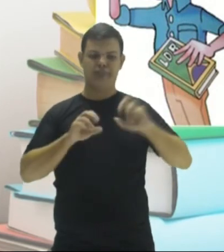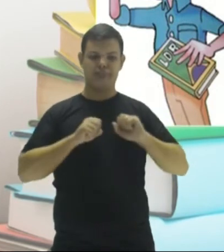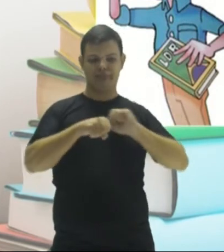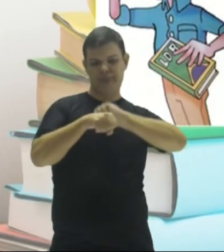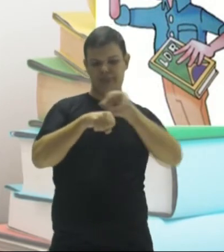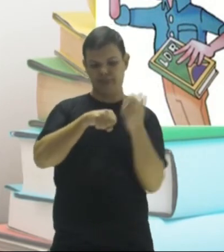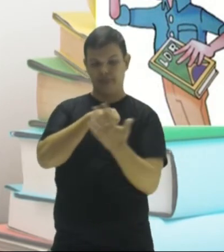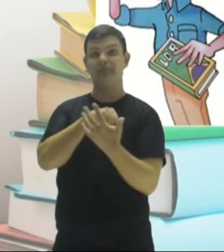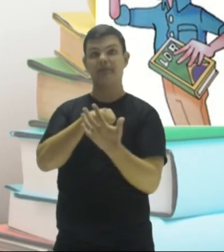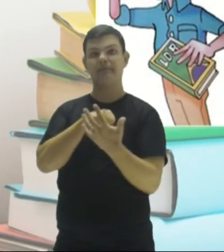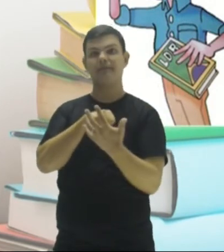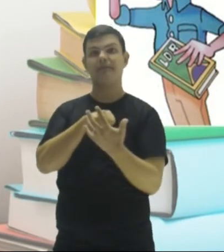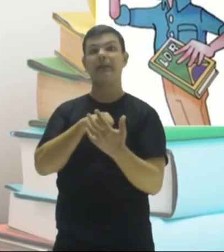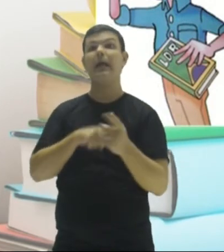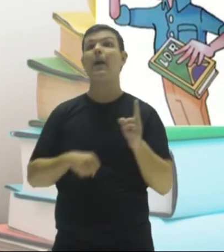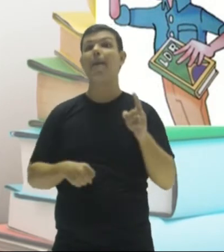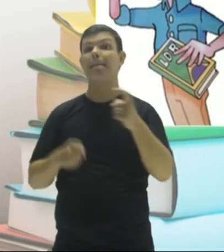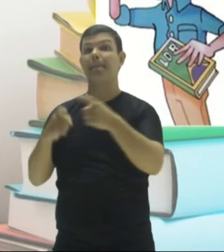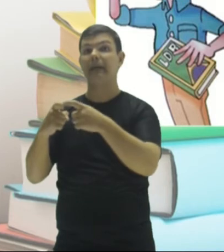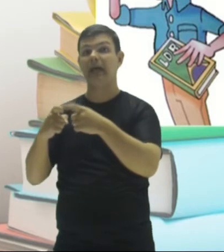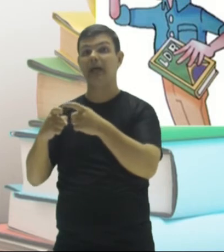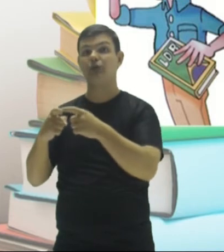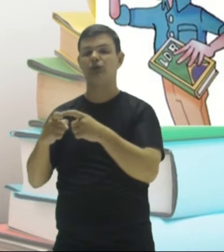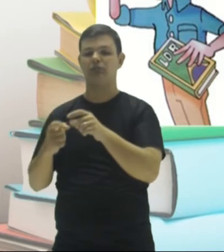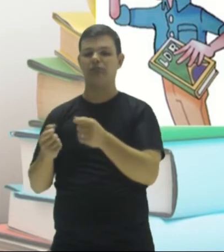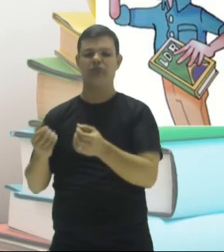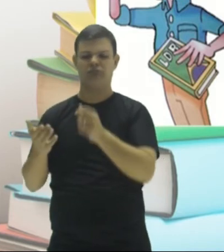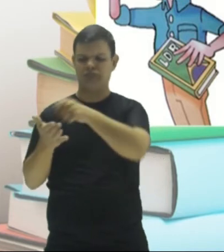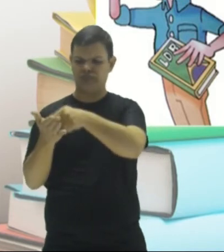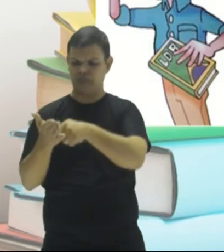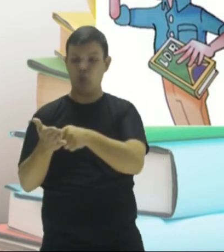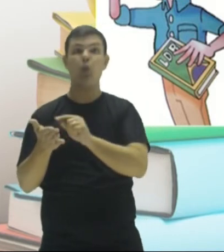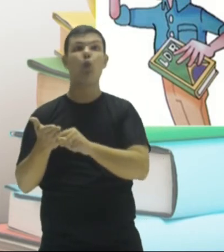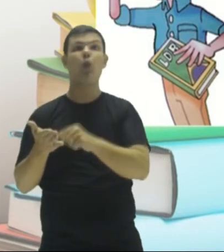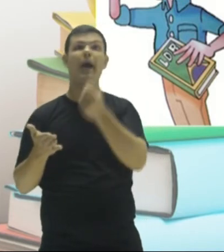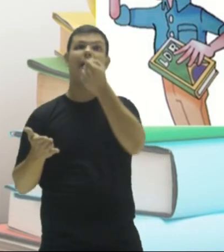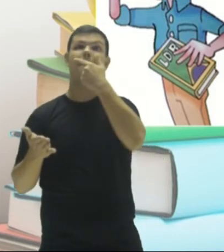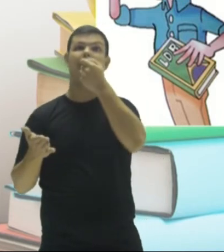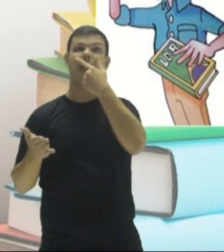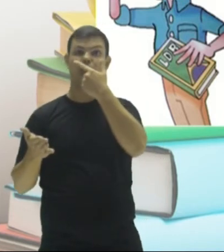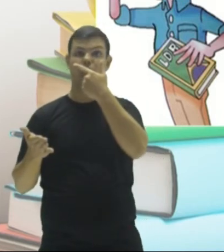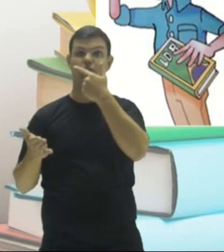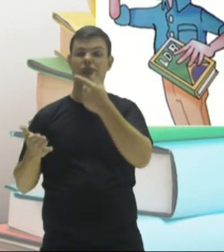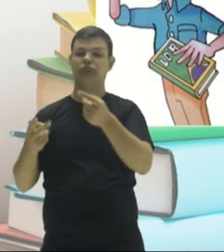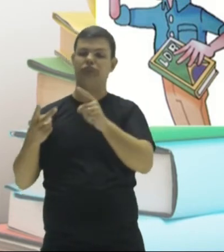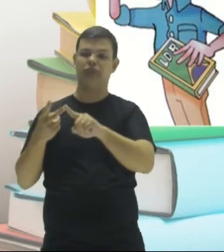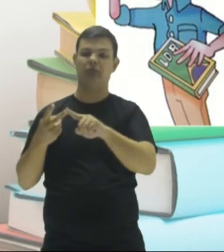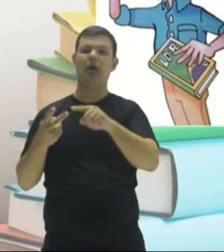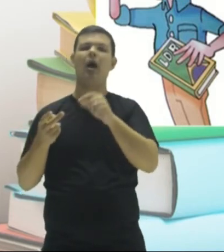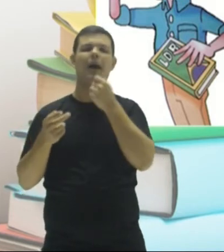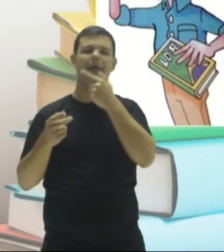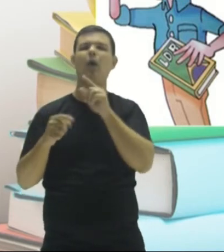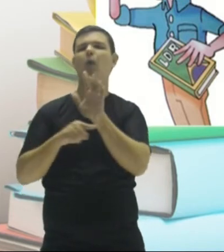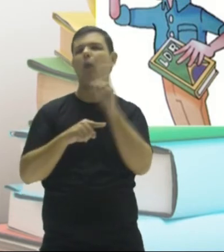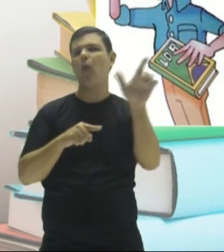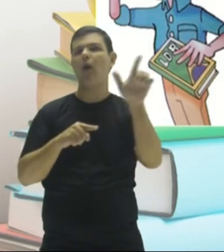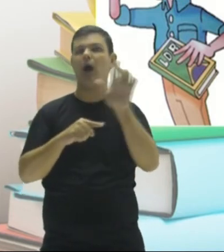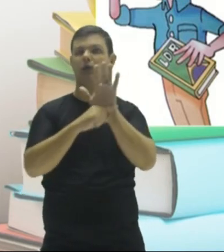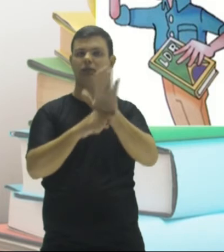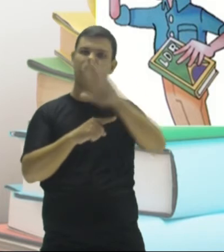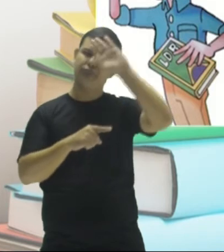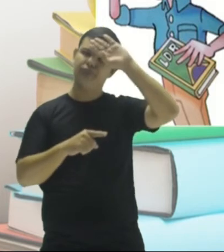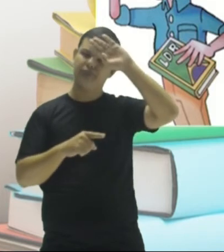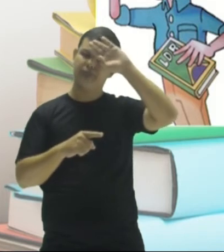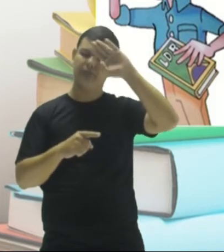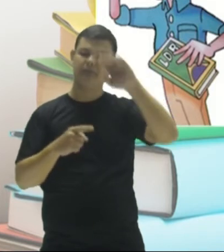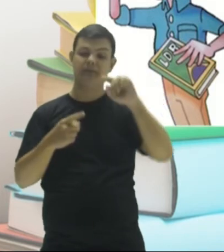-19. Seu médico lhe receitou um antibiótico e um antitérmico. Sendo